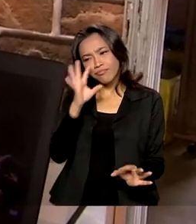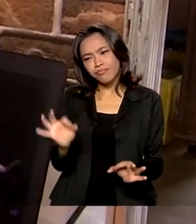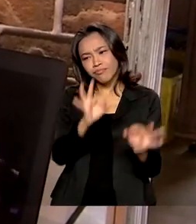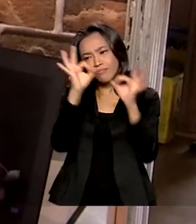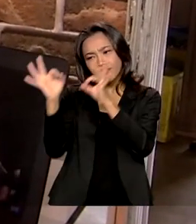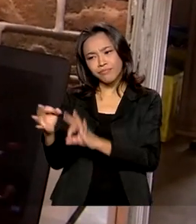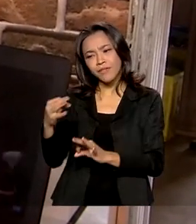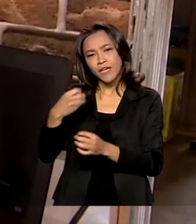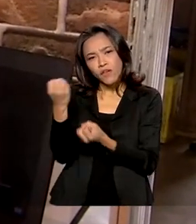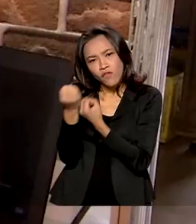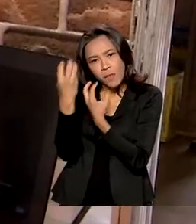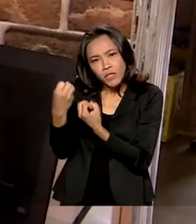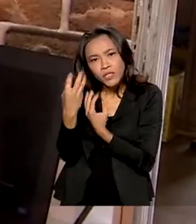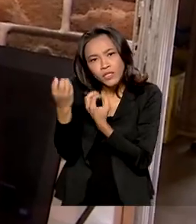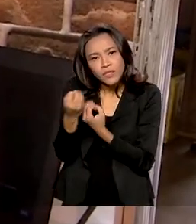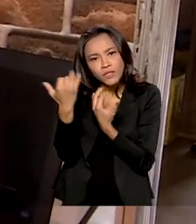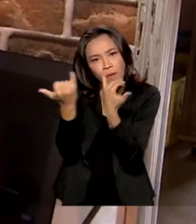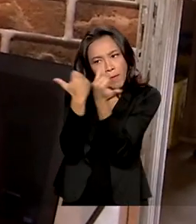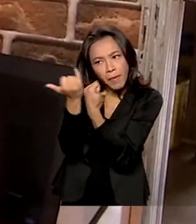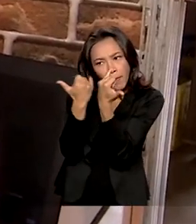educativa, informativa, né? É o que a gente precisa.